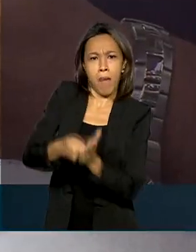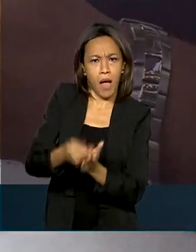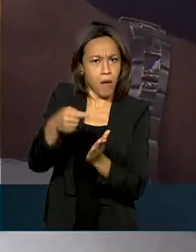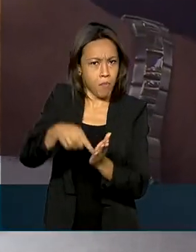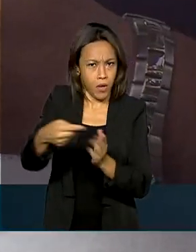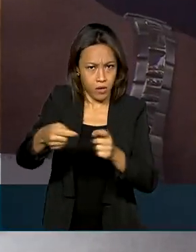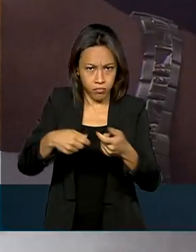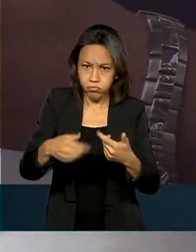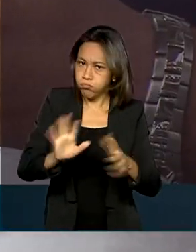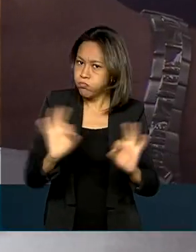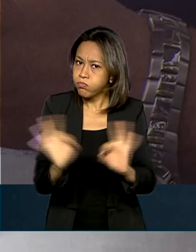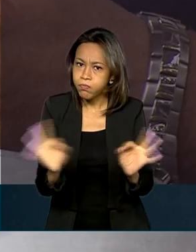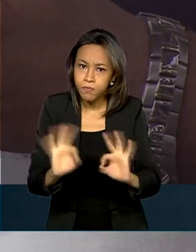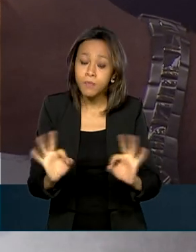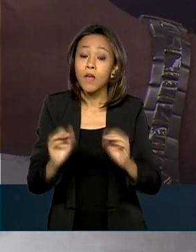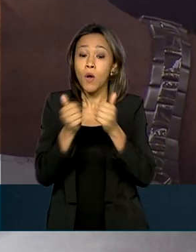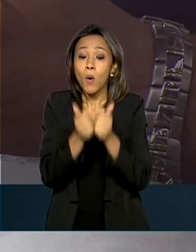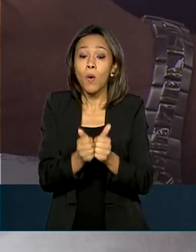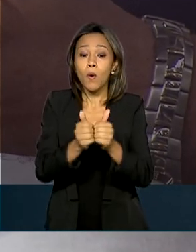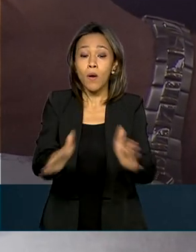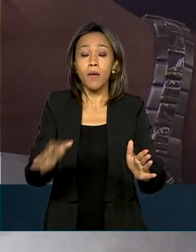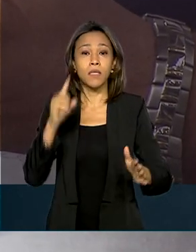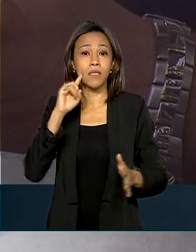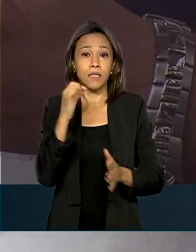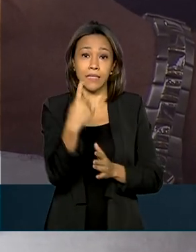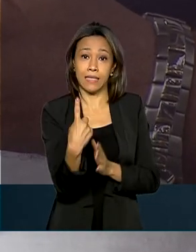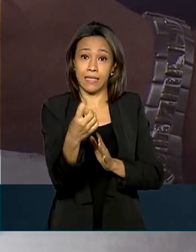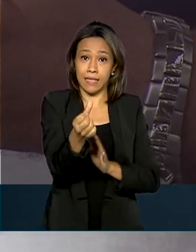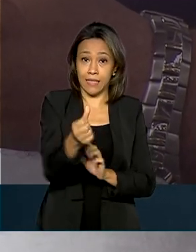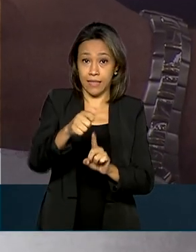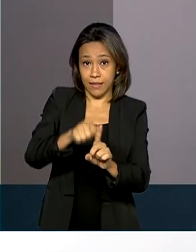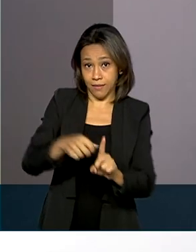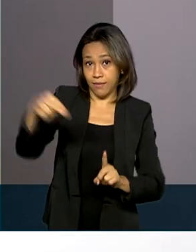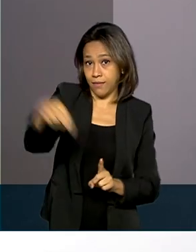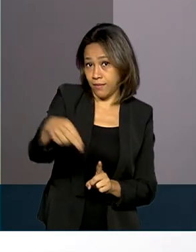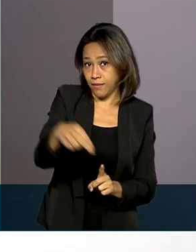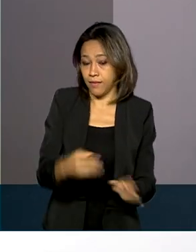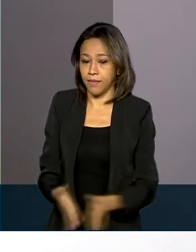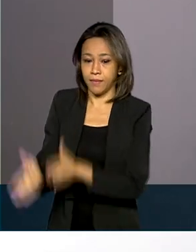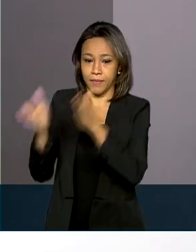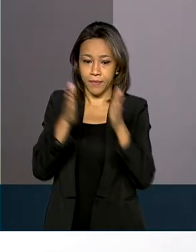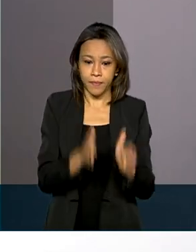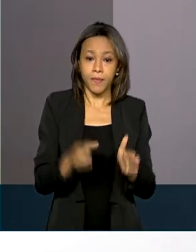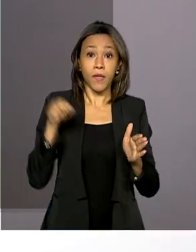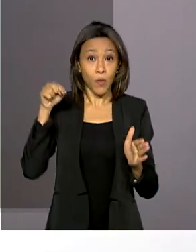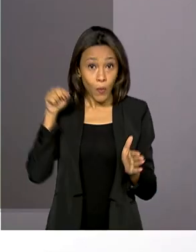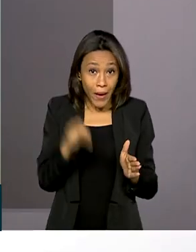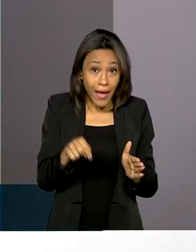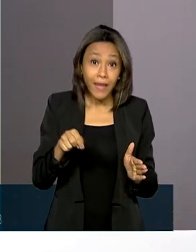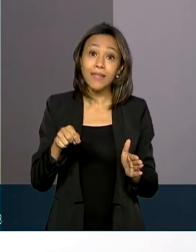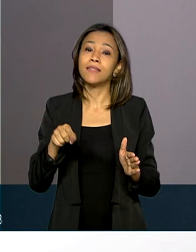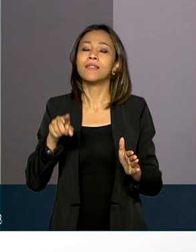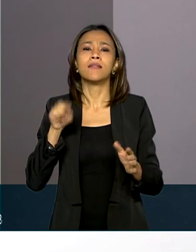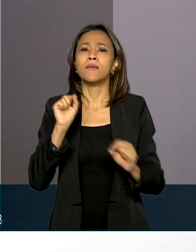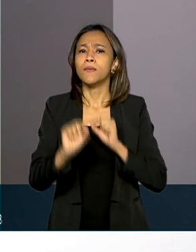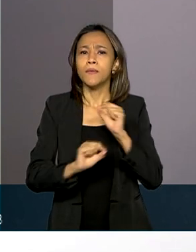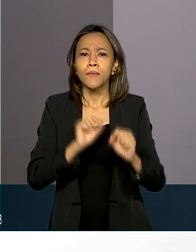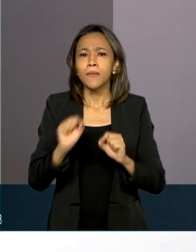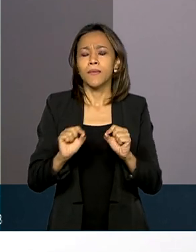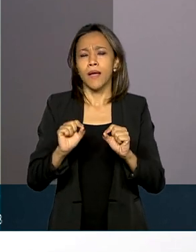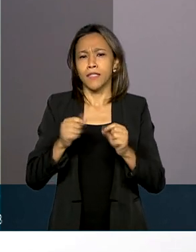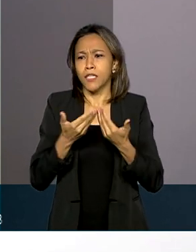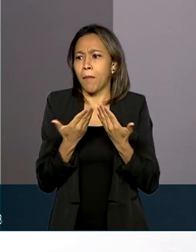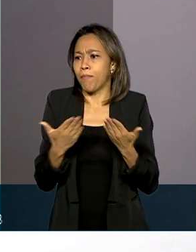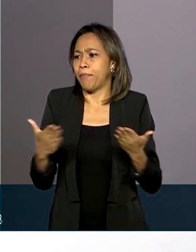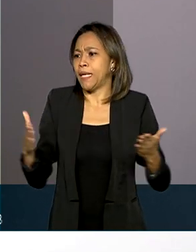serviço estará disponível a partir do dia 16 de novembro. Com essa medida, a gente amplia o acesso, a gente traz